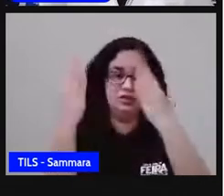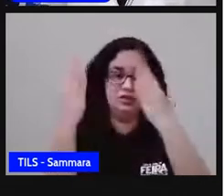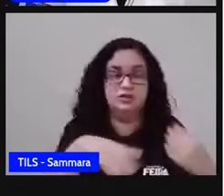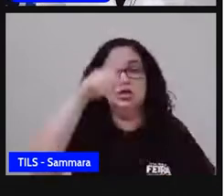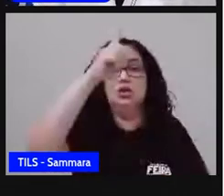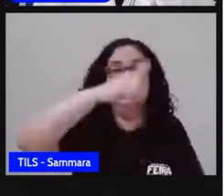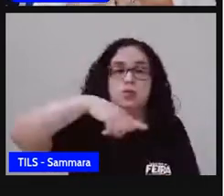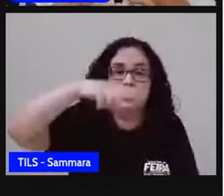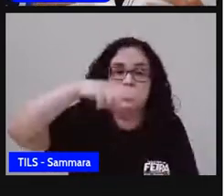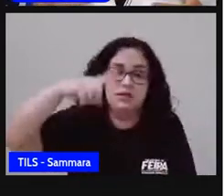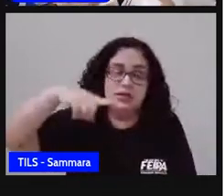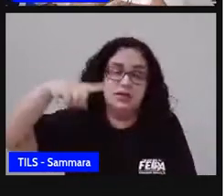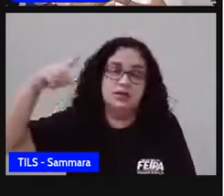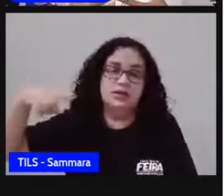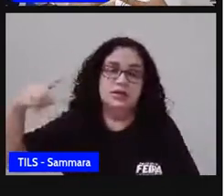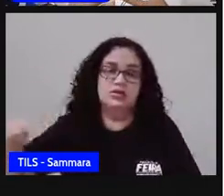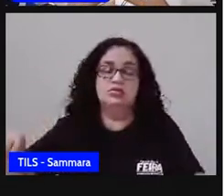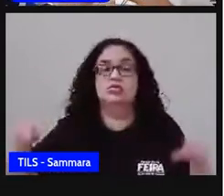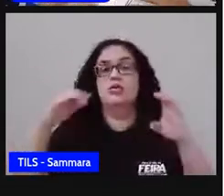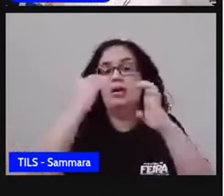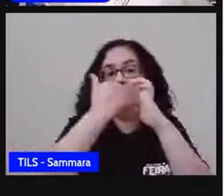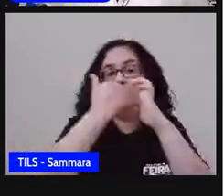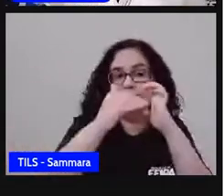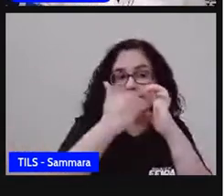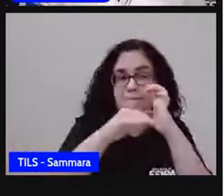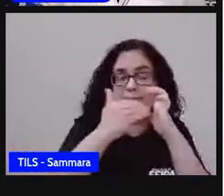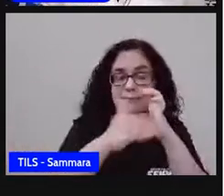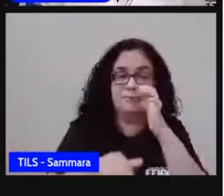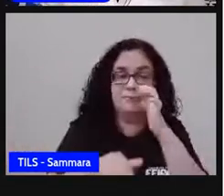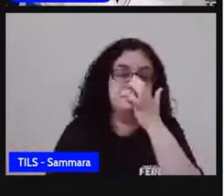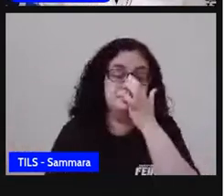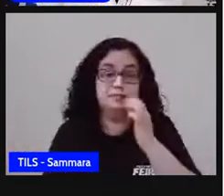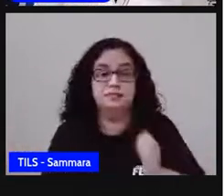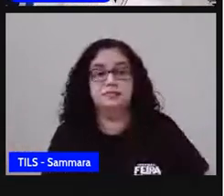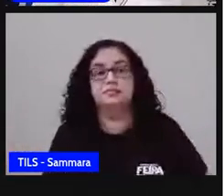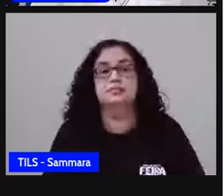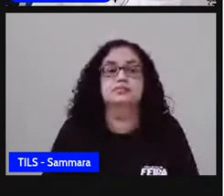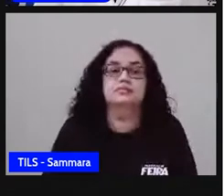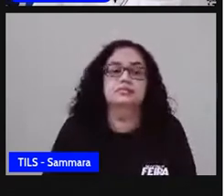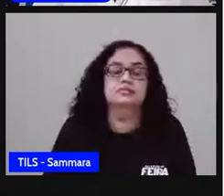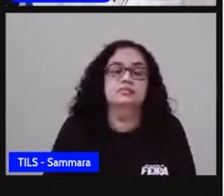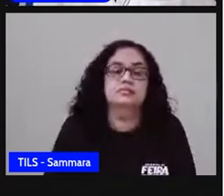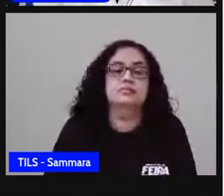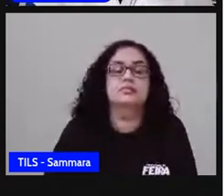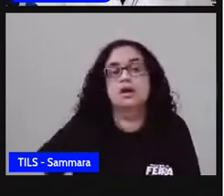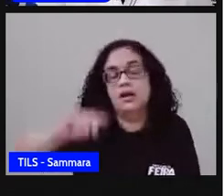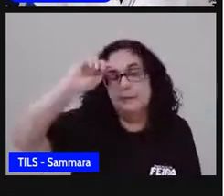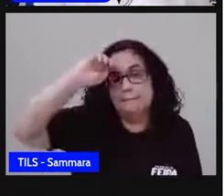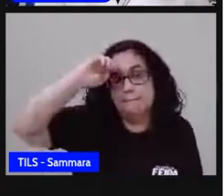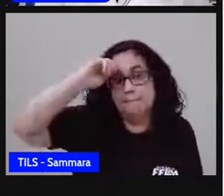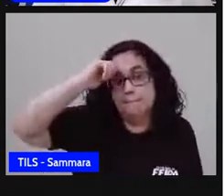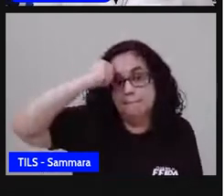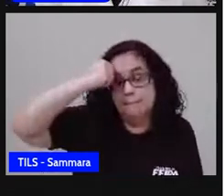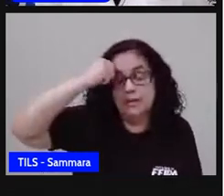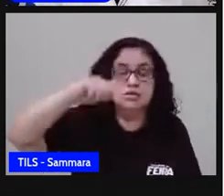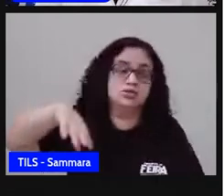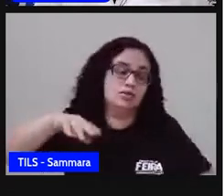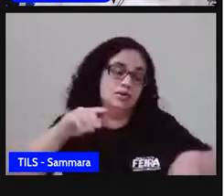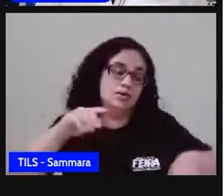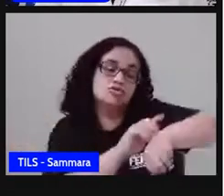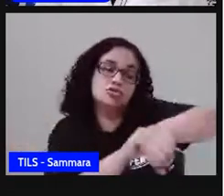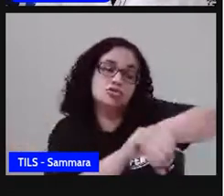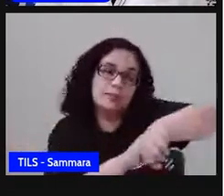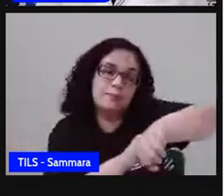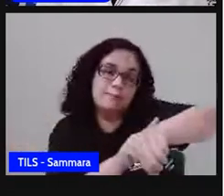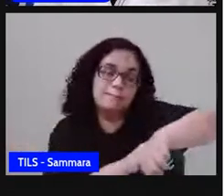esse gráfico vai trazer uma mensagem para nós com essa situação, né? Das pessoas de pele negra